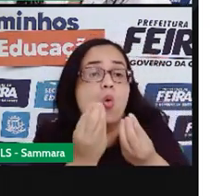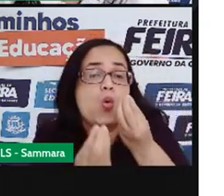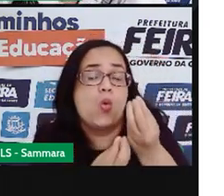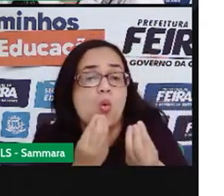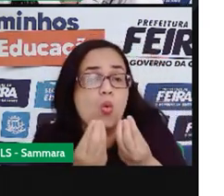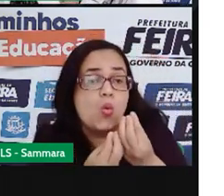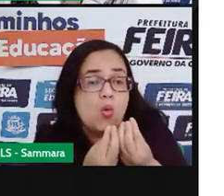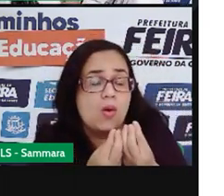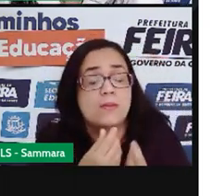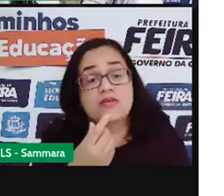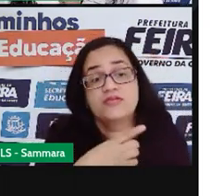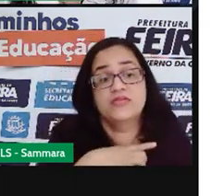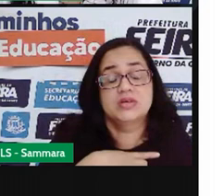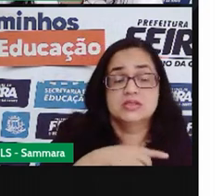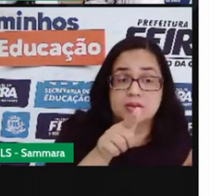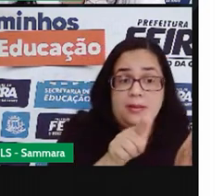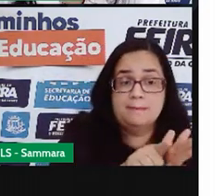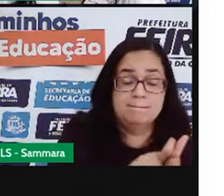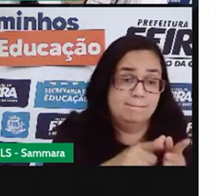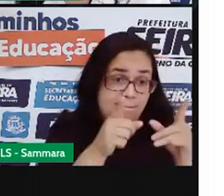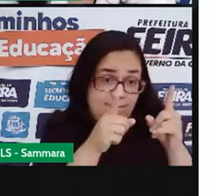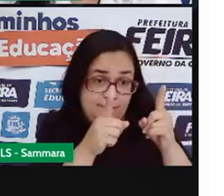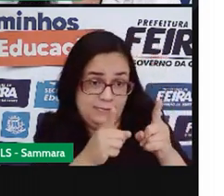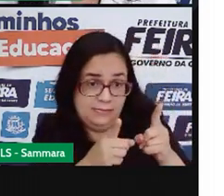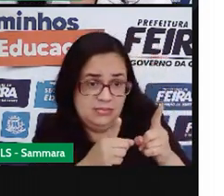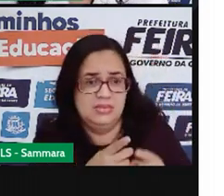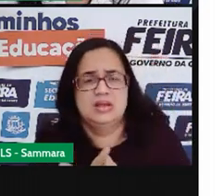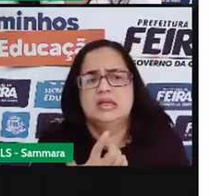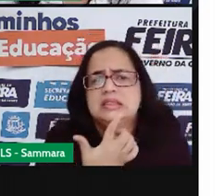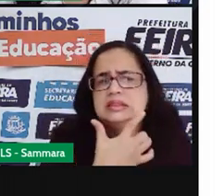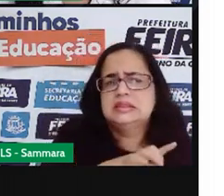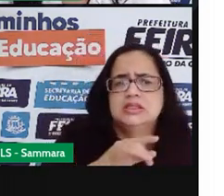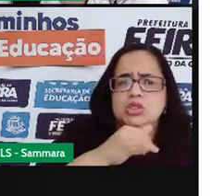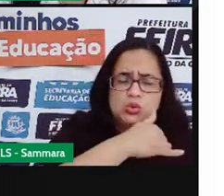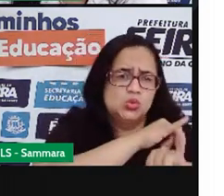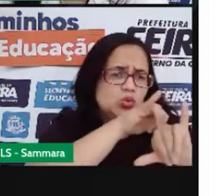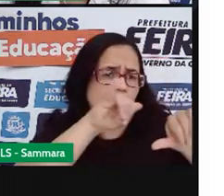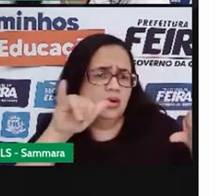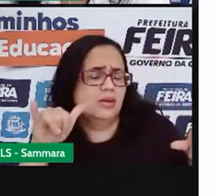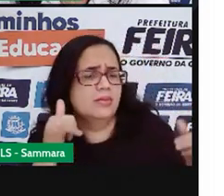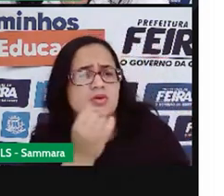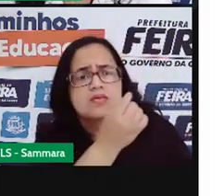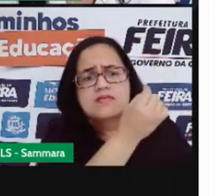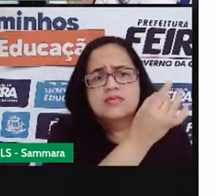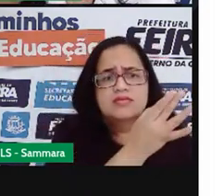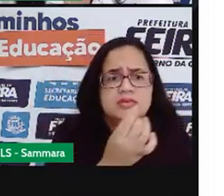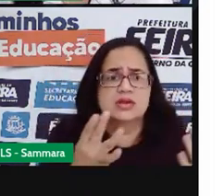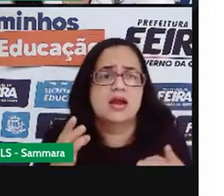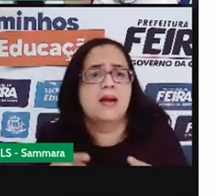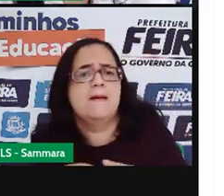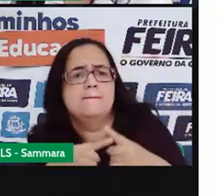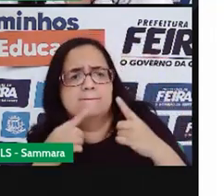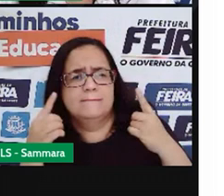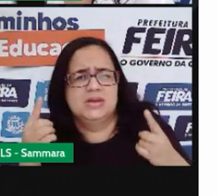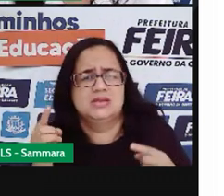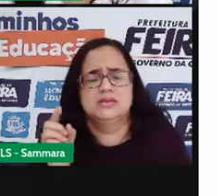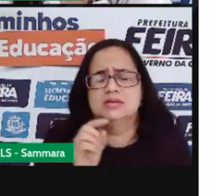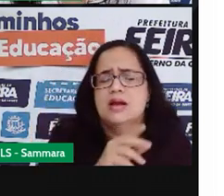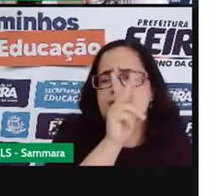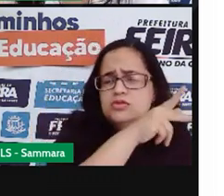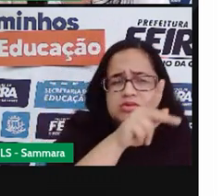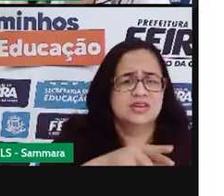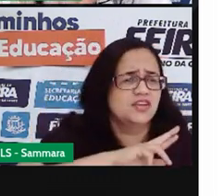confeccionar o panfleto de vocês. Eu não tenho produto para comercializar, mas a Pro é cheia de